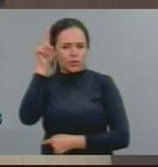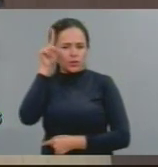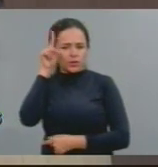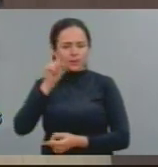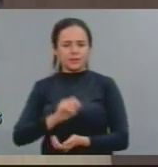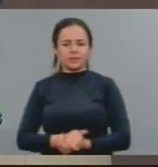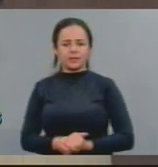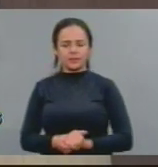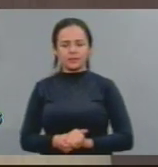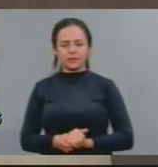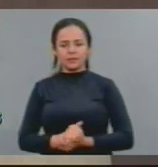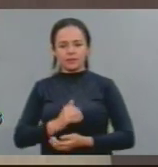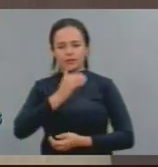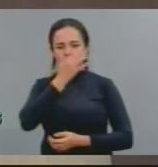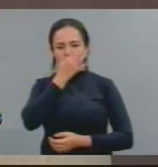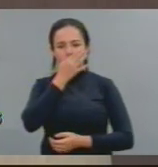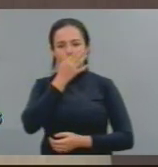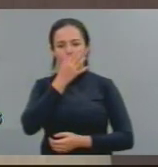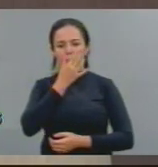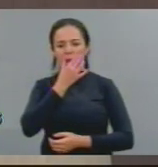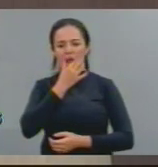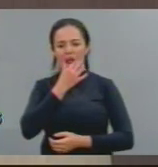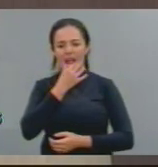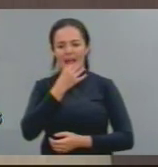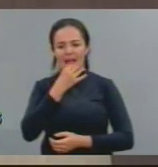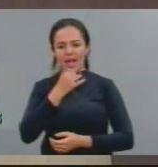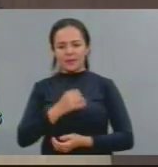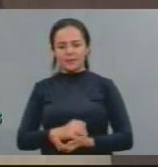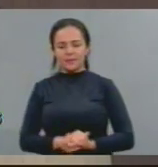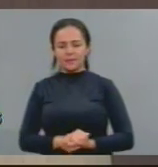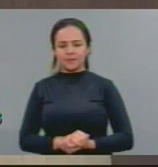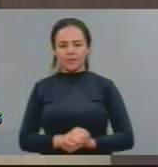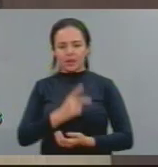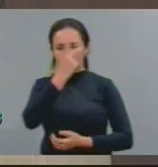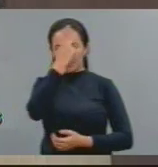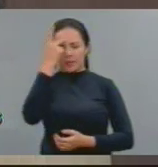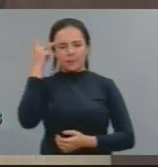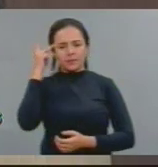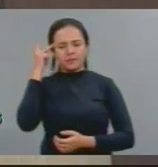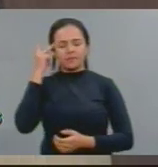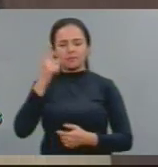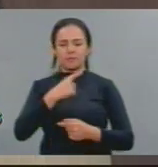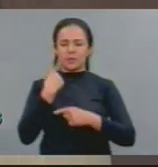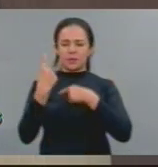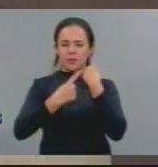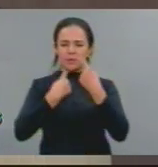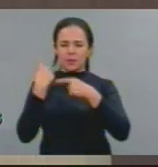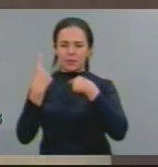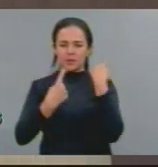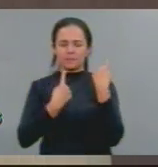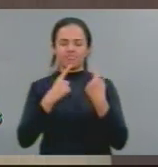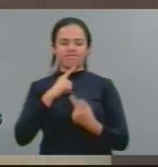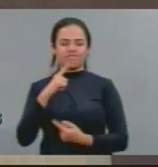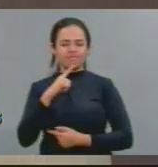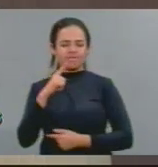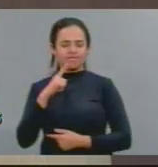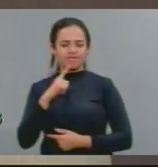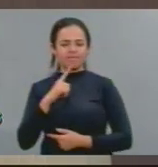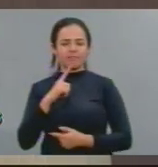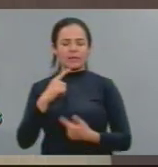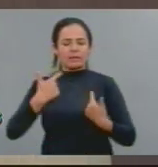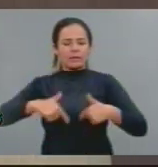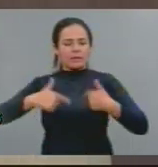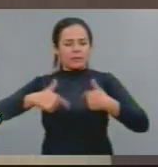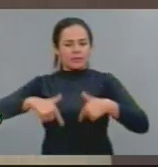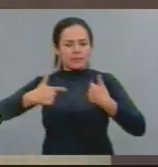seres humanos que vivem do seu